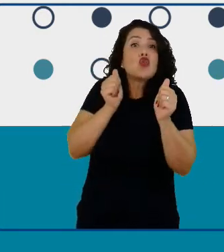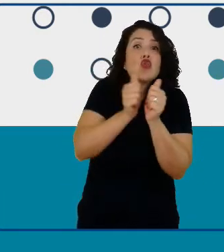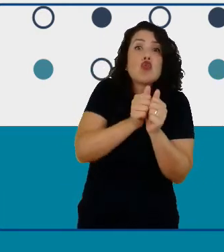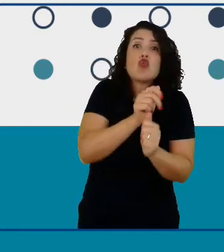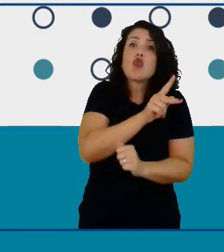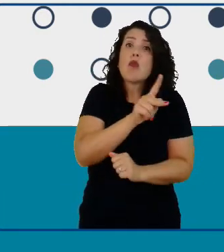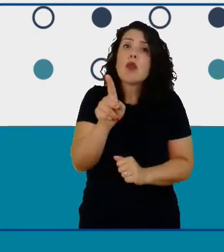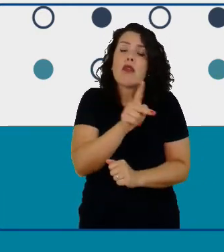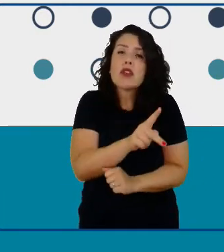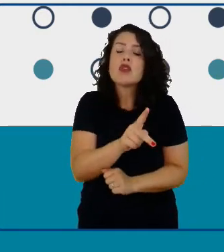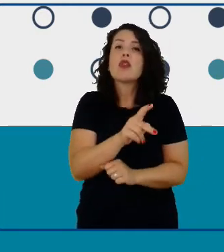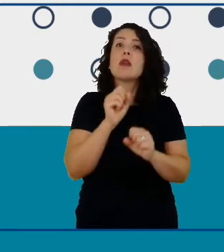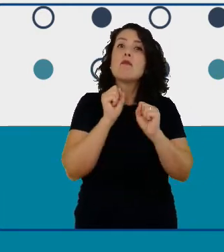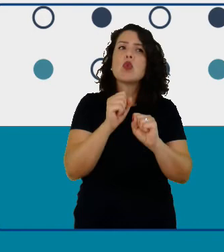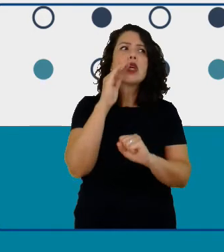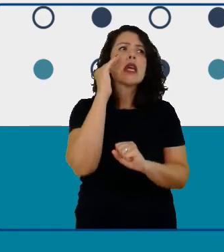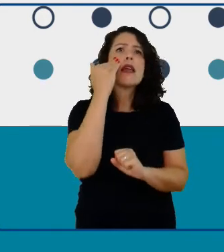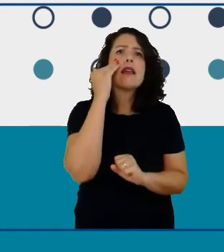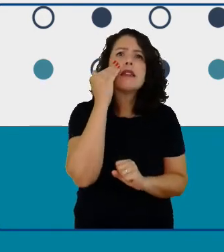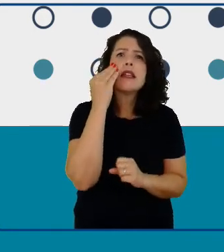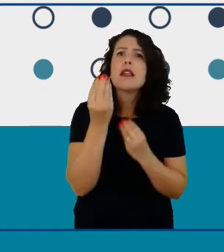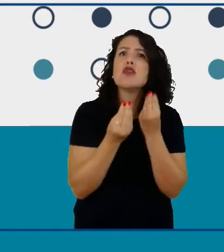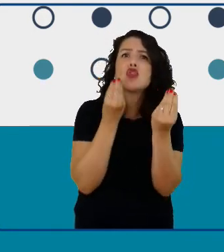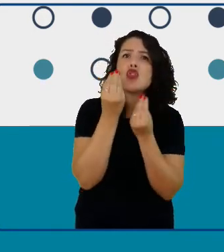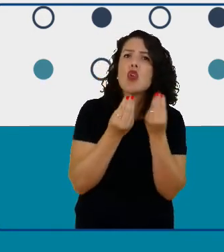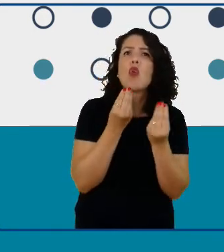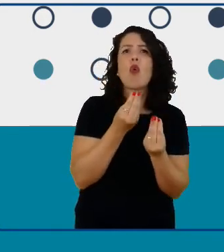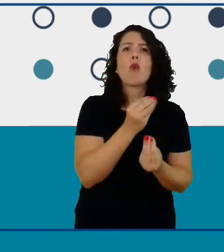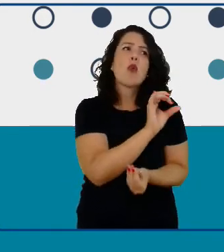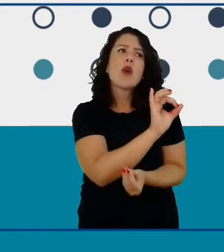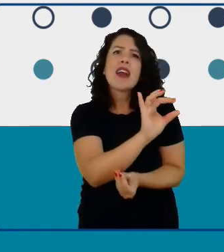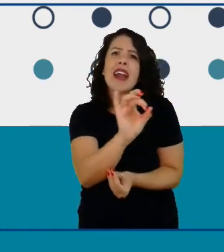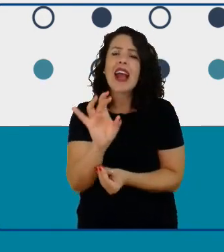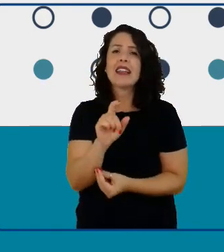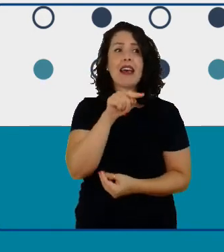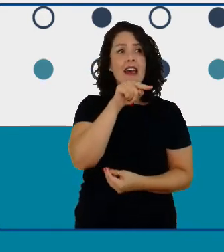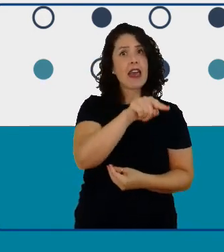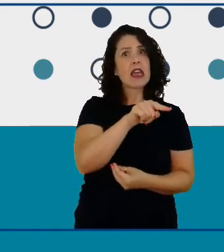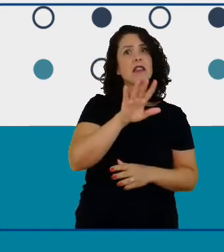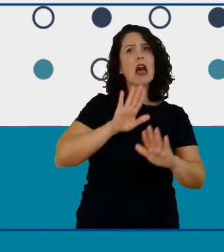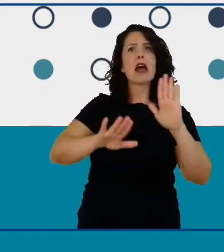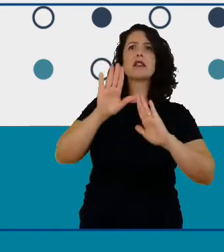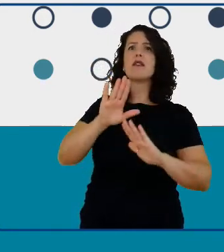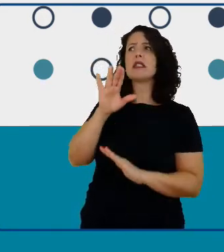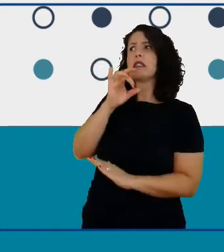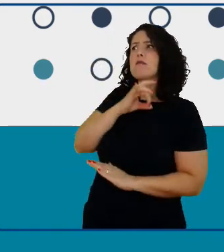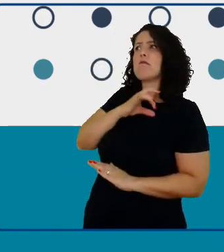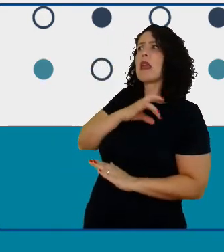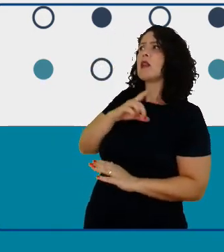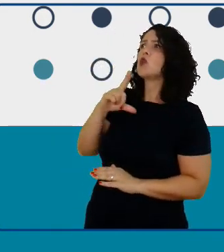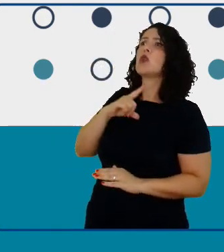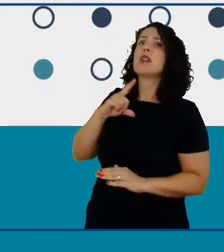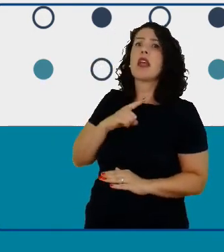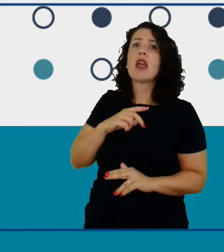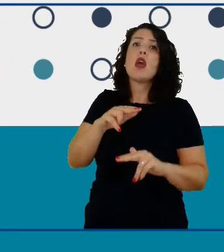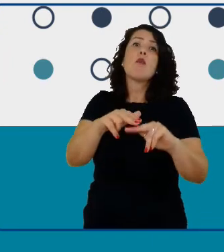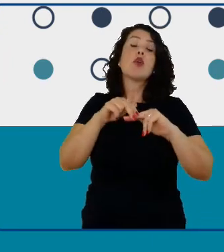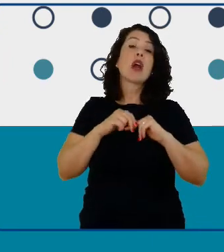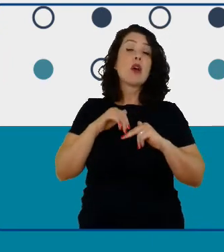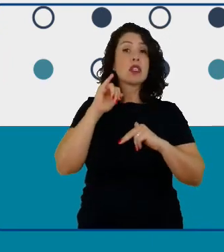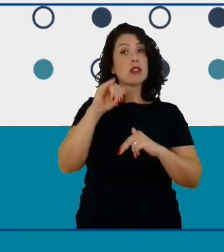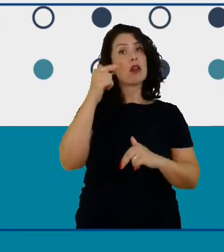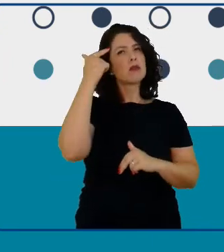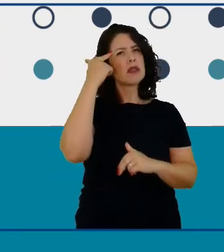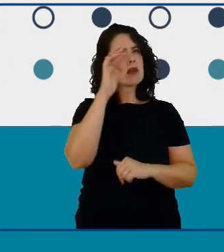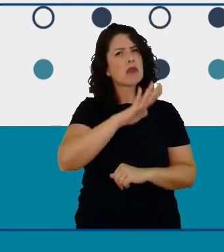entendê-los entender todos os medos quando nós colocamos áreas relacionadas às ciências exatas